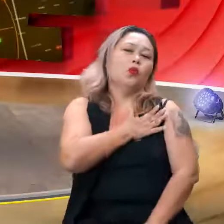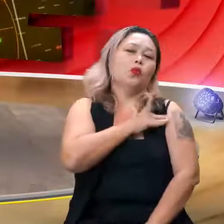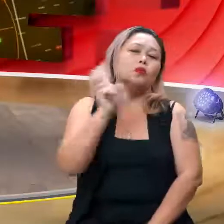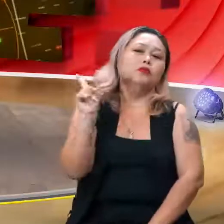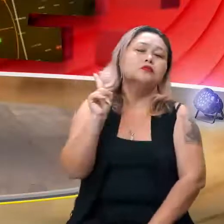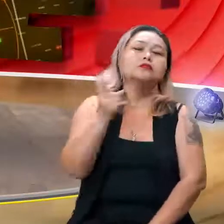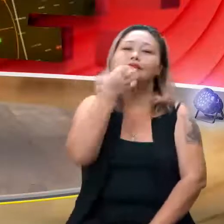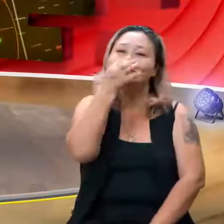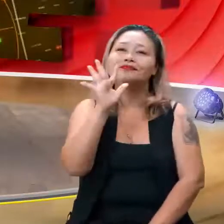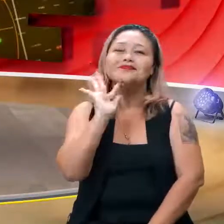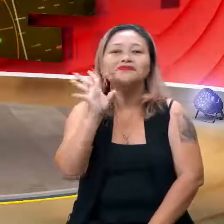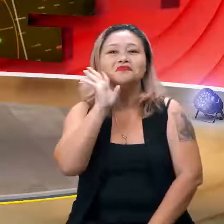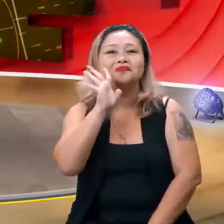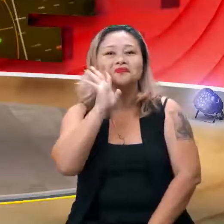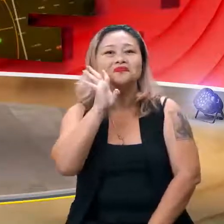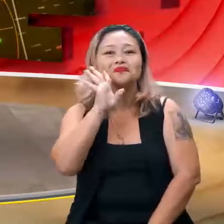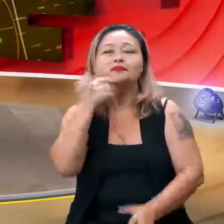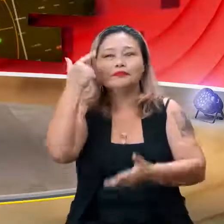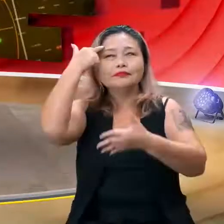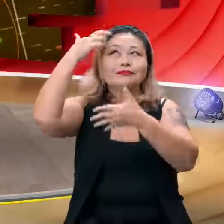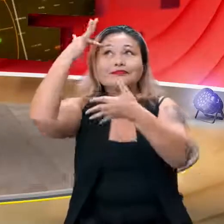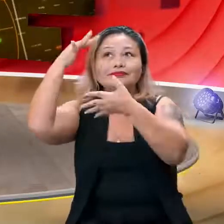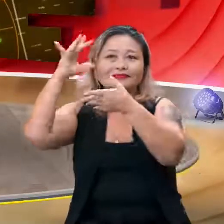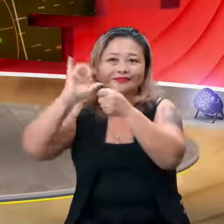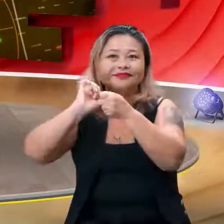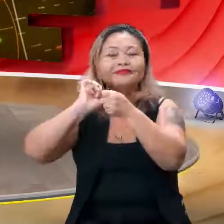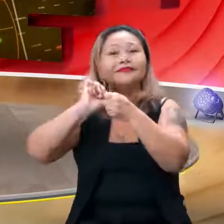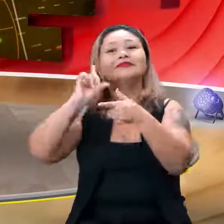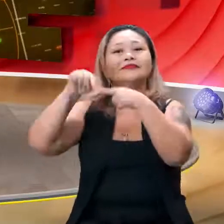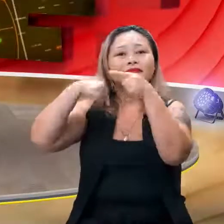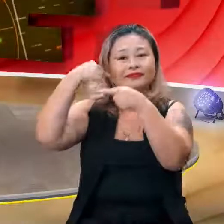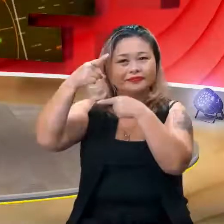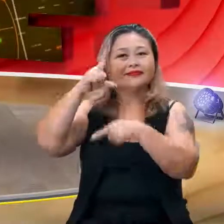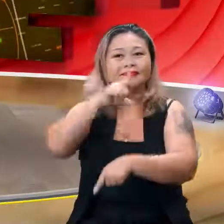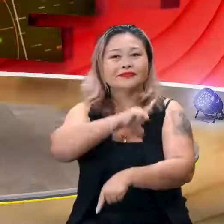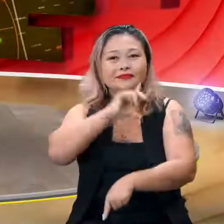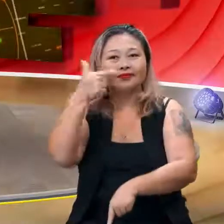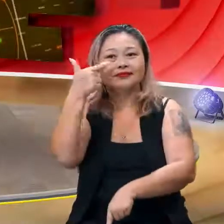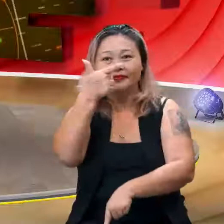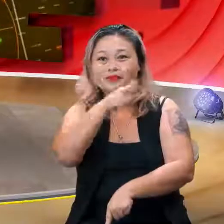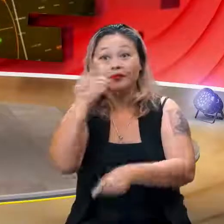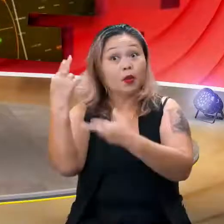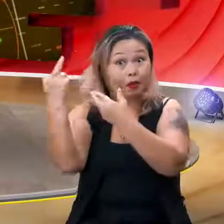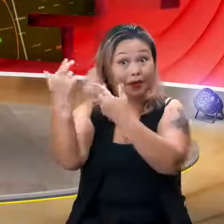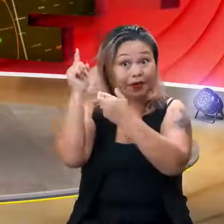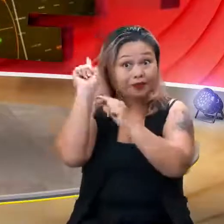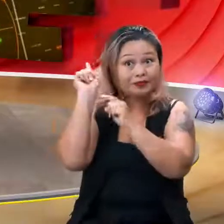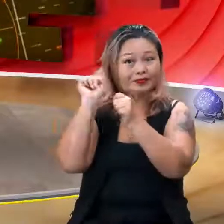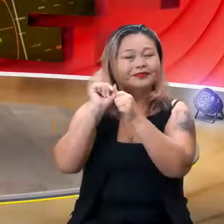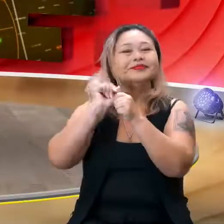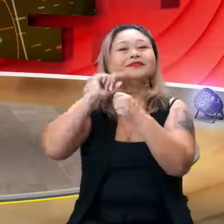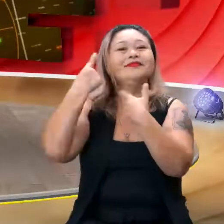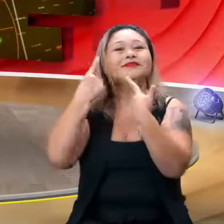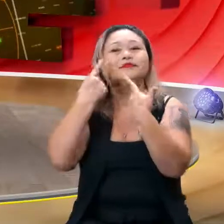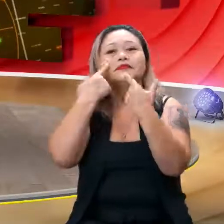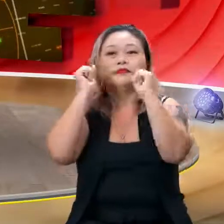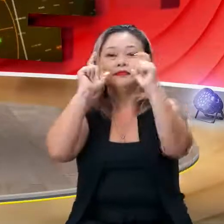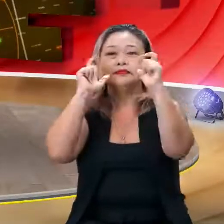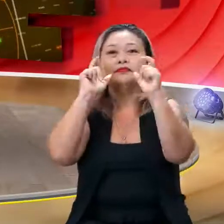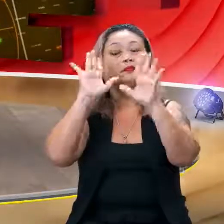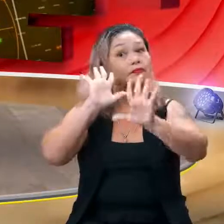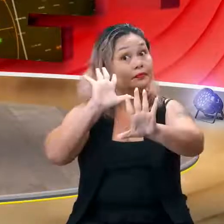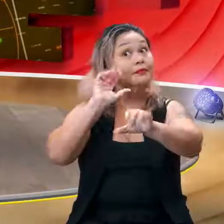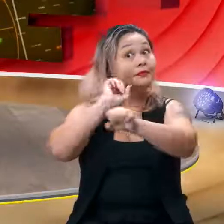Legal. Segue toda uma linha de raciocínio, né? E por aí vai vir outras parecidas com essa, né? Então vai ficando ligado. Aguarde. Aguarde.